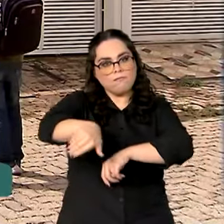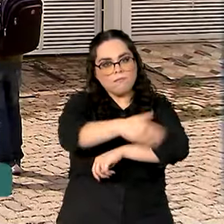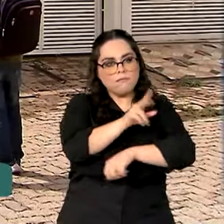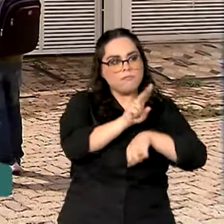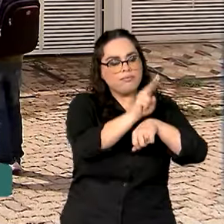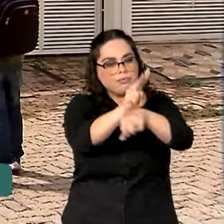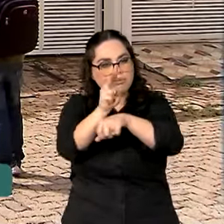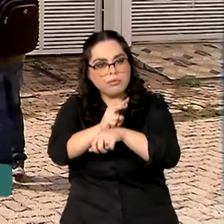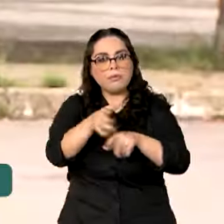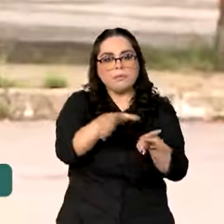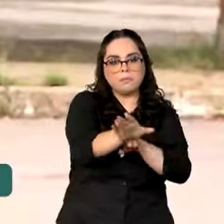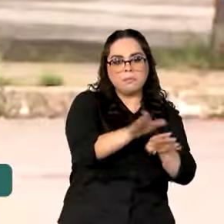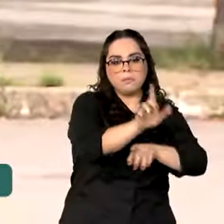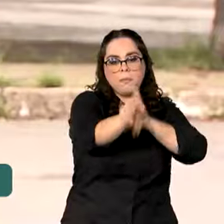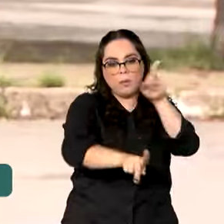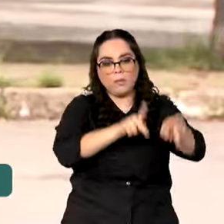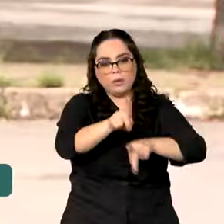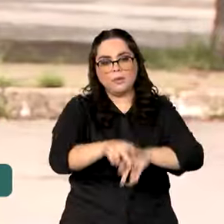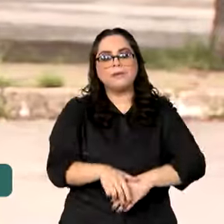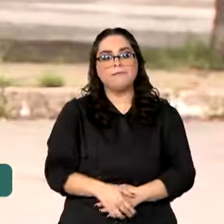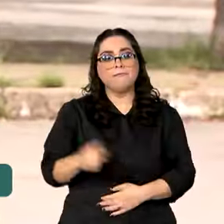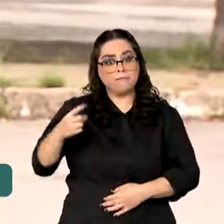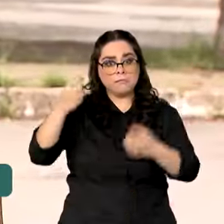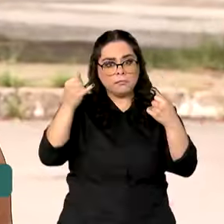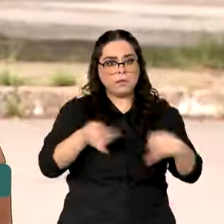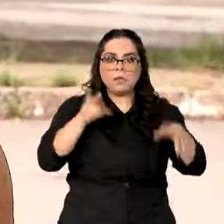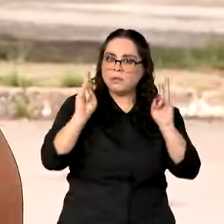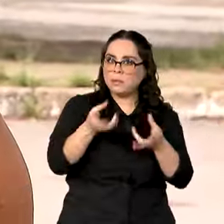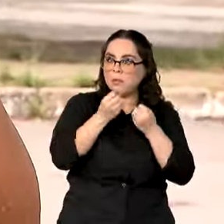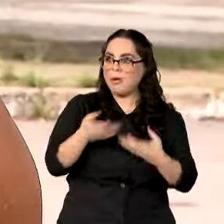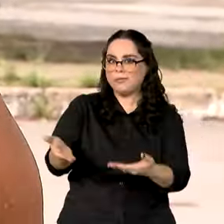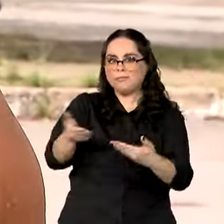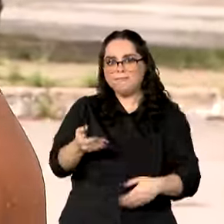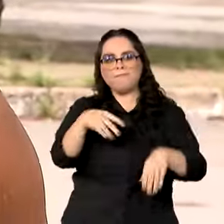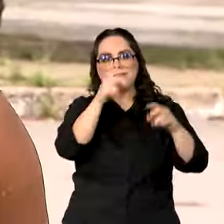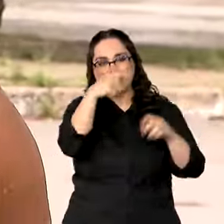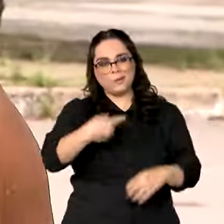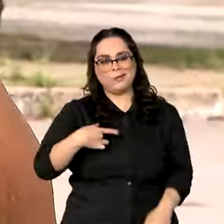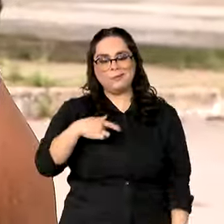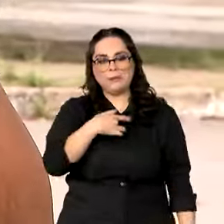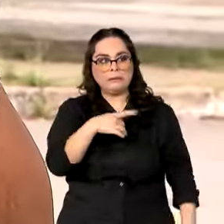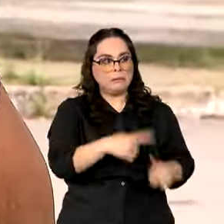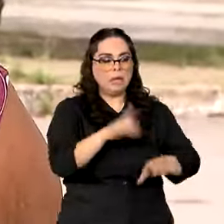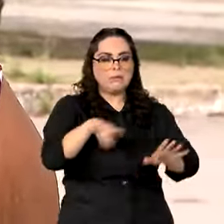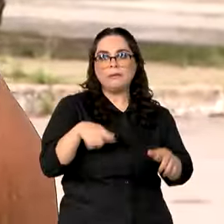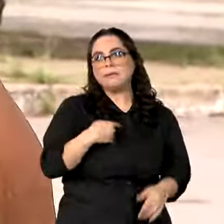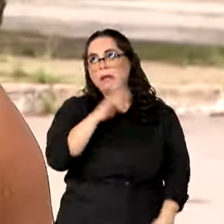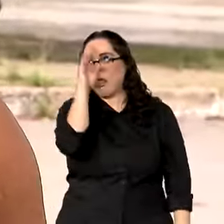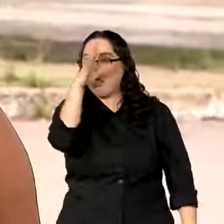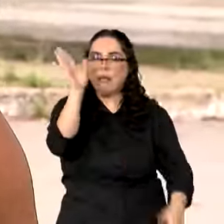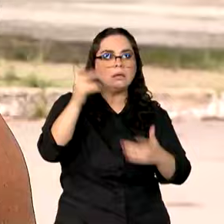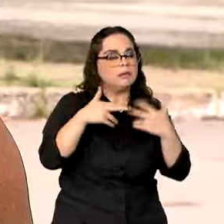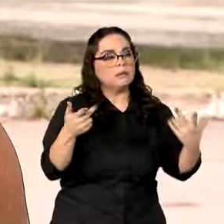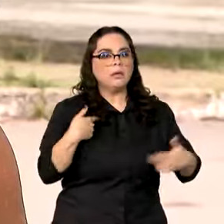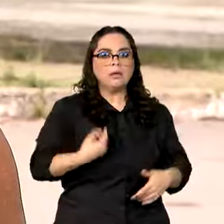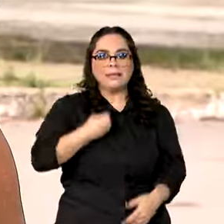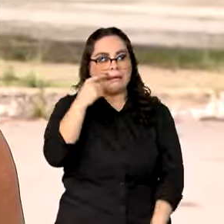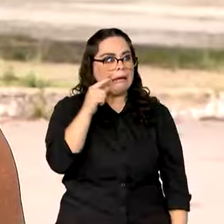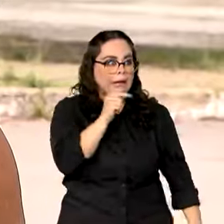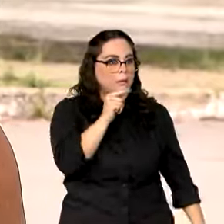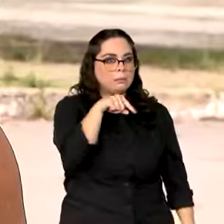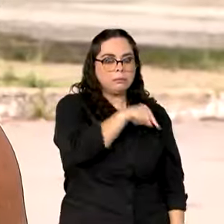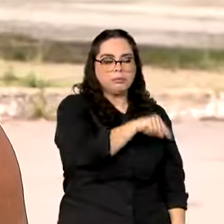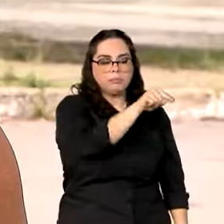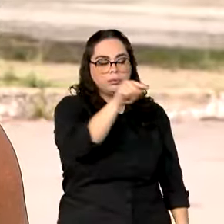orientar a população. A visita é sempre boa, né? Porque às vezes a gente está meio distraído, tem alguma aguinha, alguma